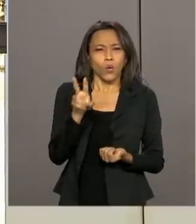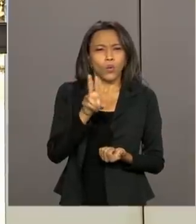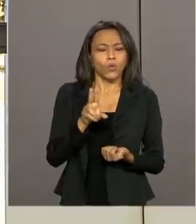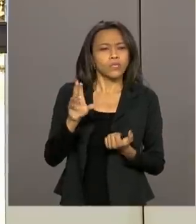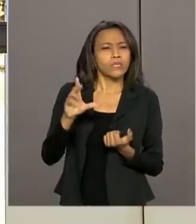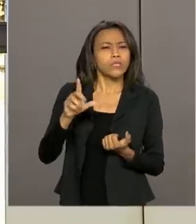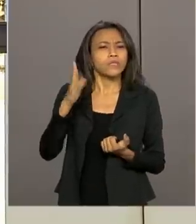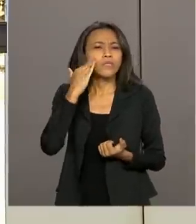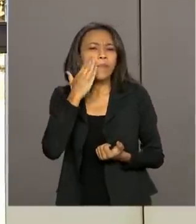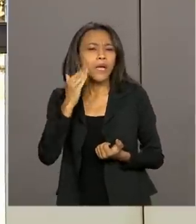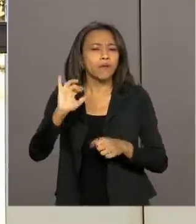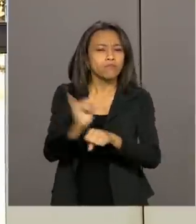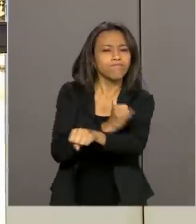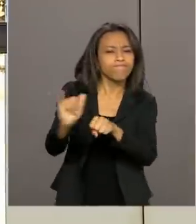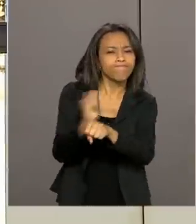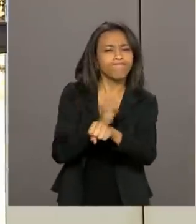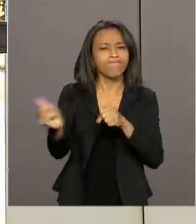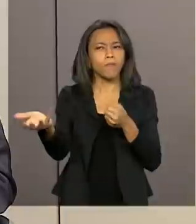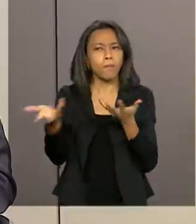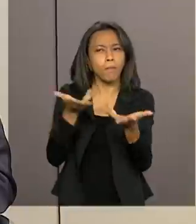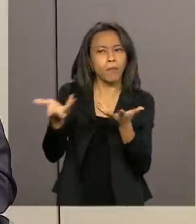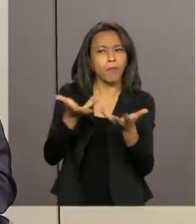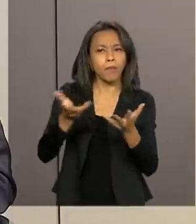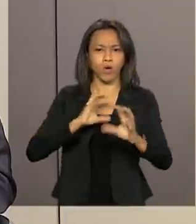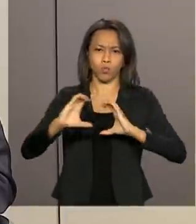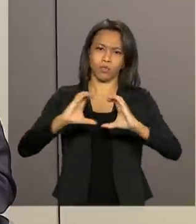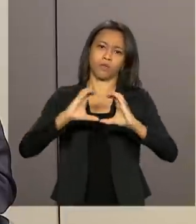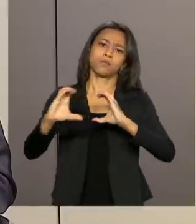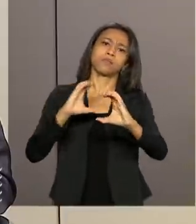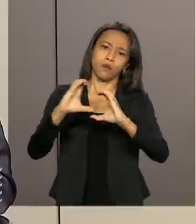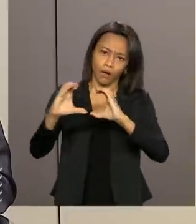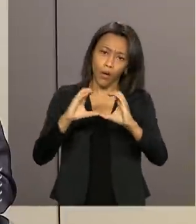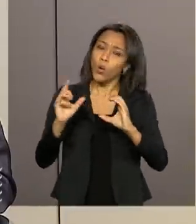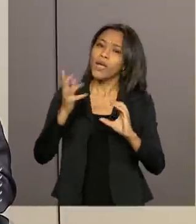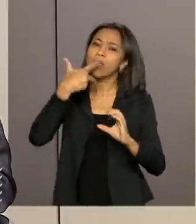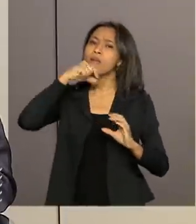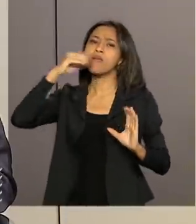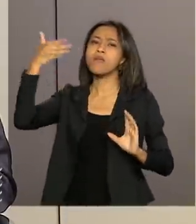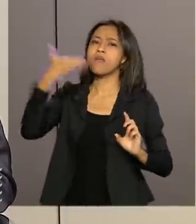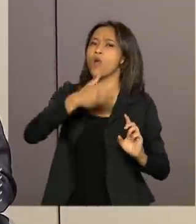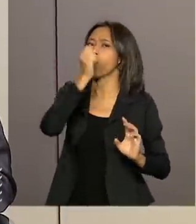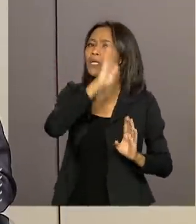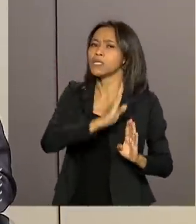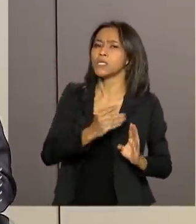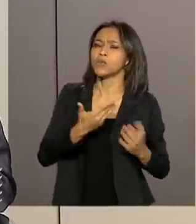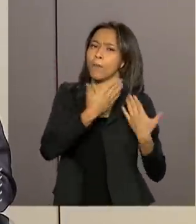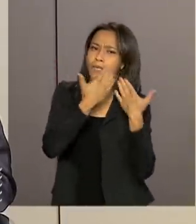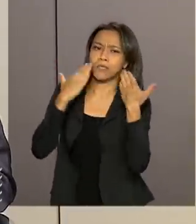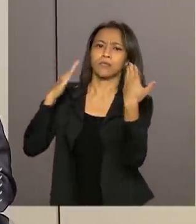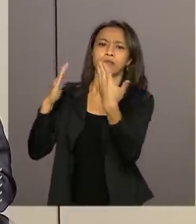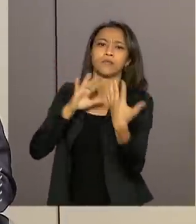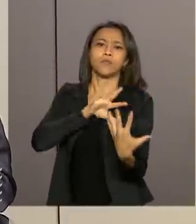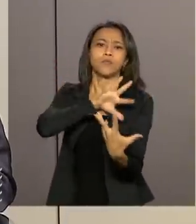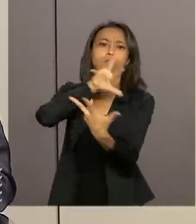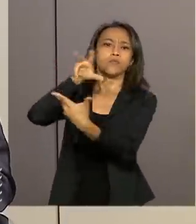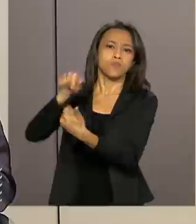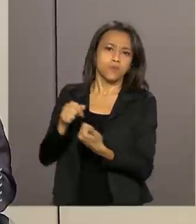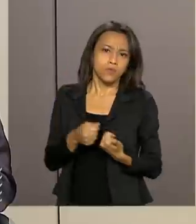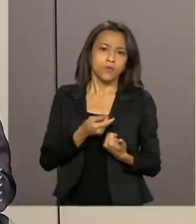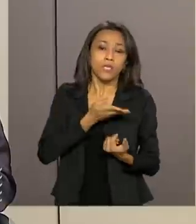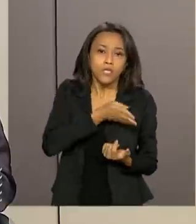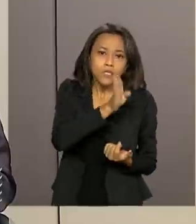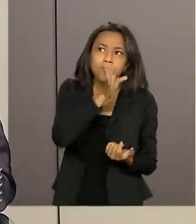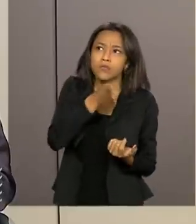comunicação social eficiente, falando o que nós somos, mostrando o que nós somos, indo